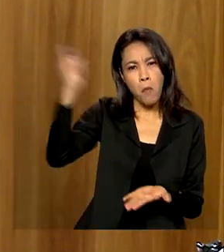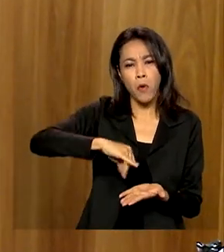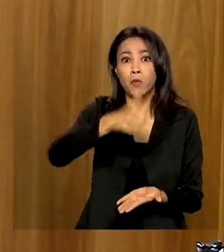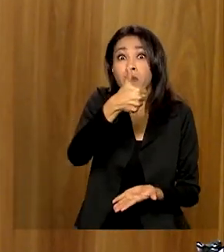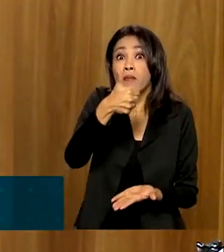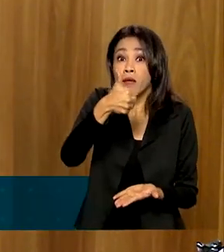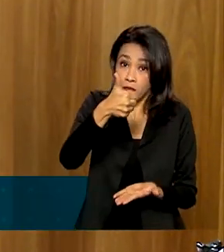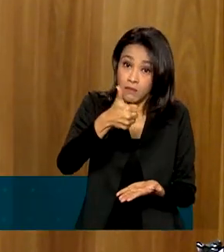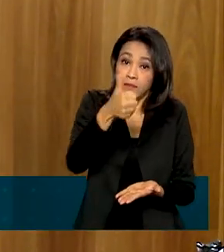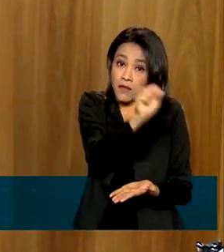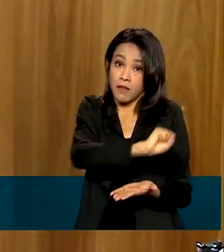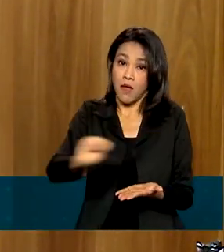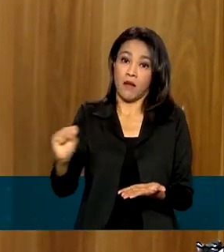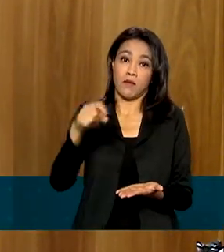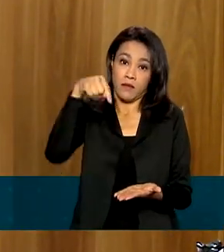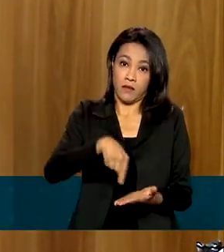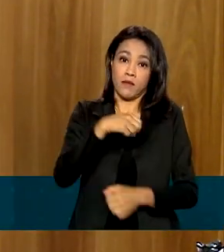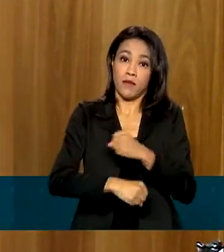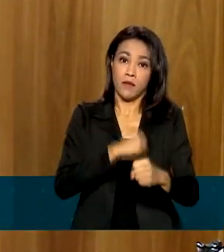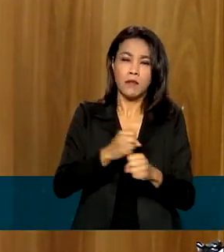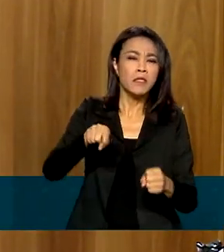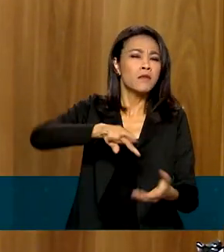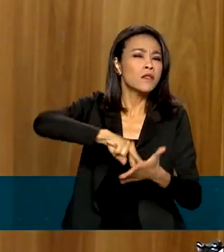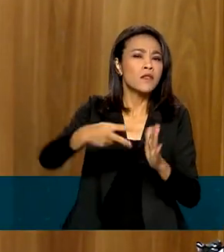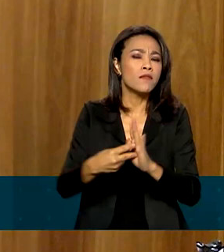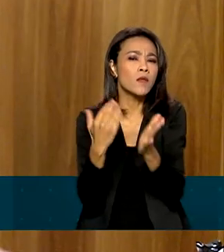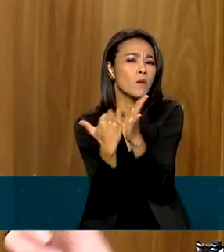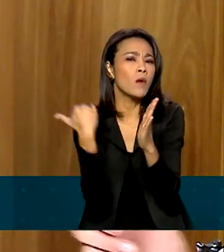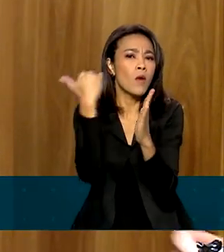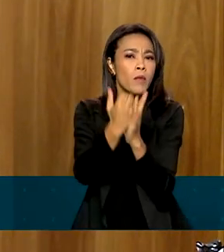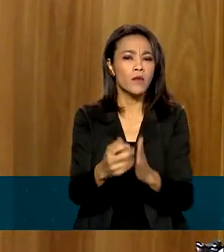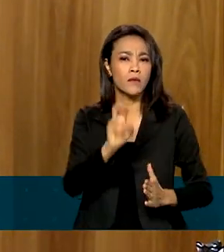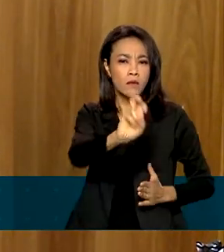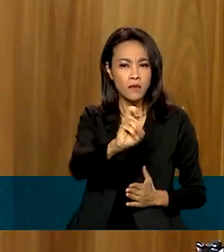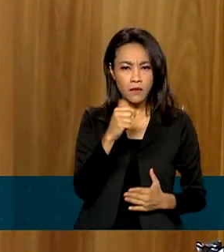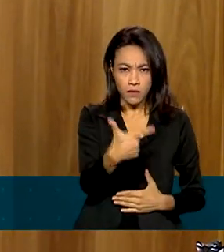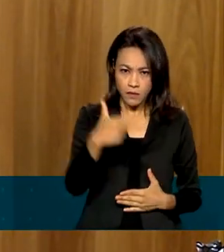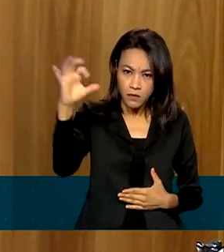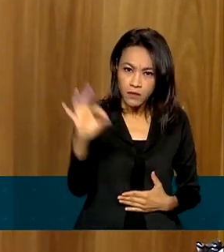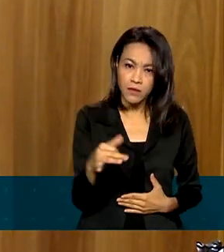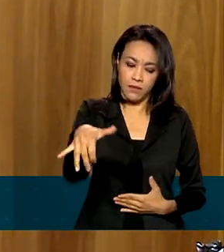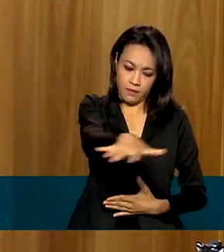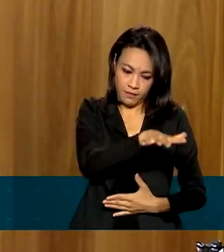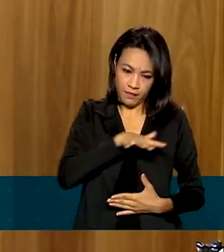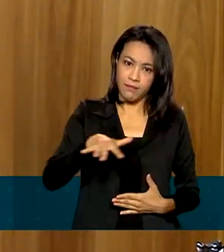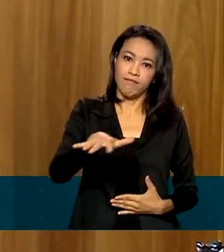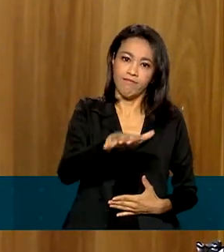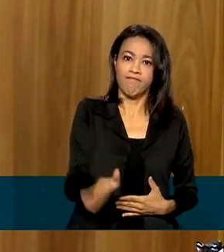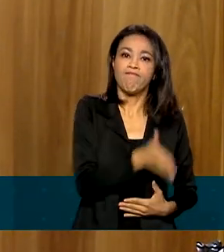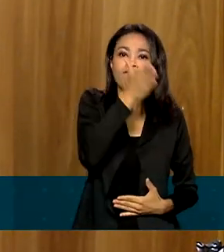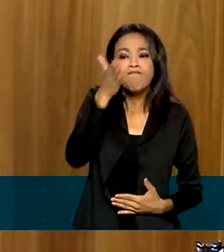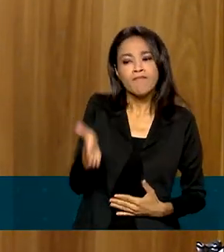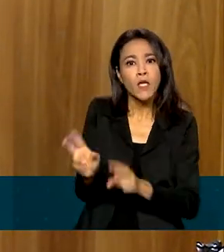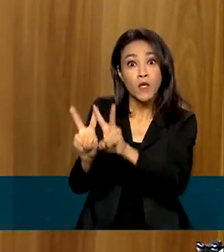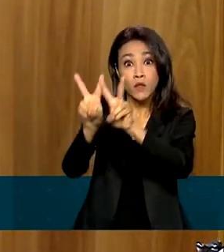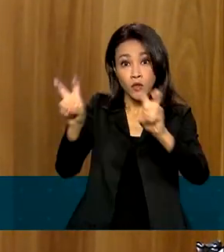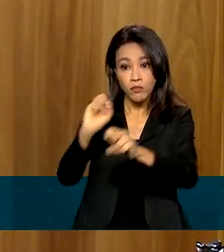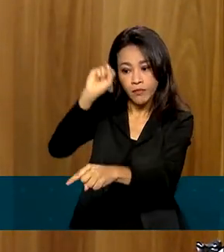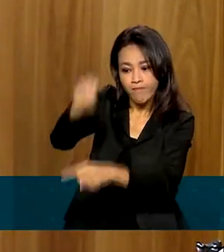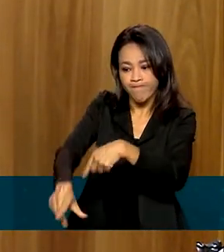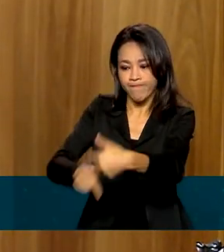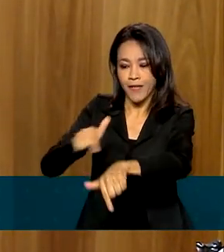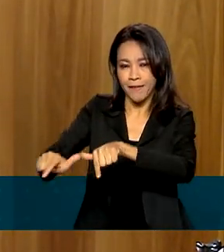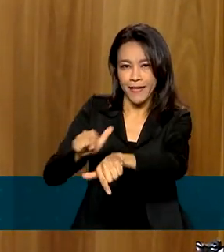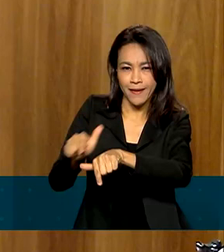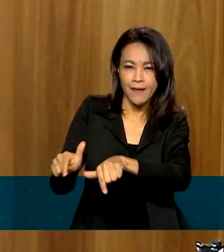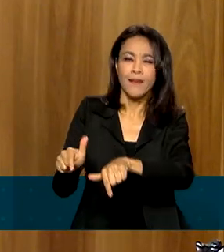de 2022. Isso significa um crescimento de mais de 52% no nosso setor. Na geração de emprego, crescemos